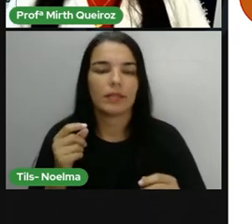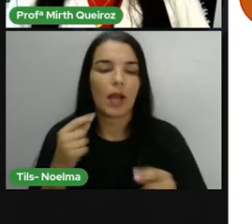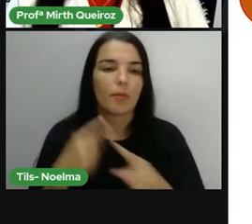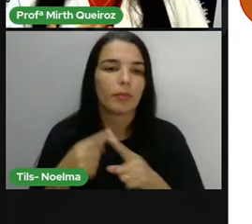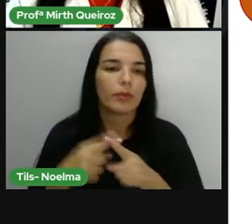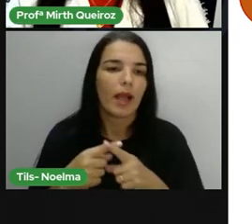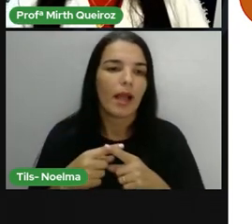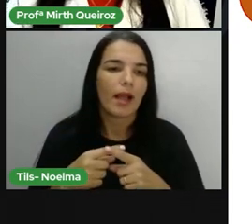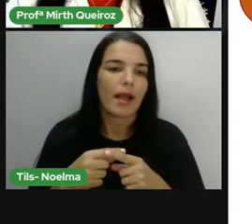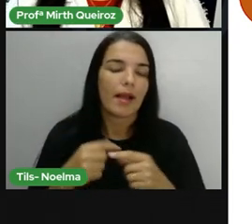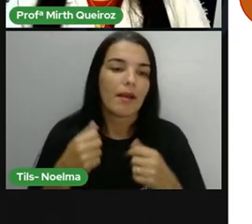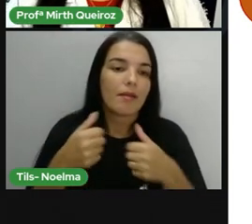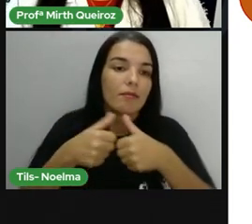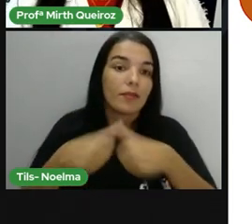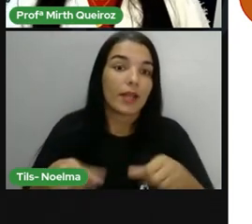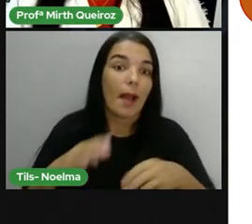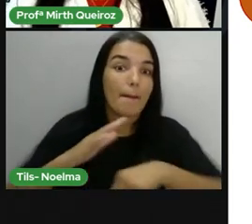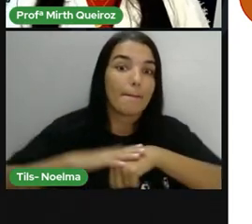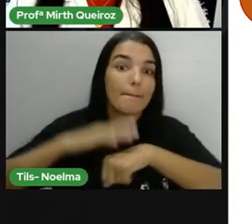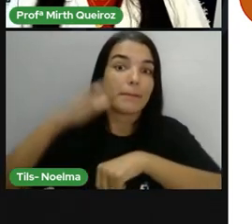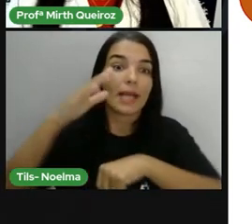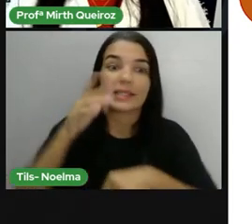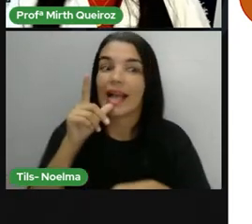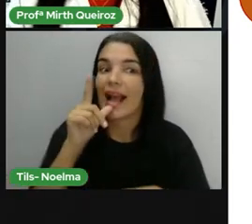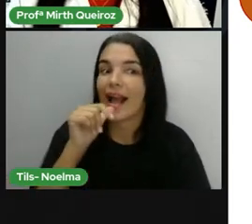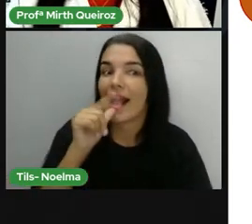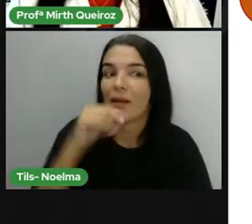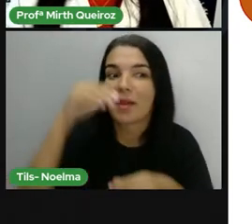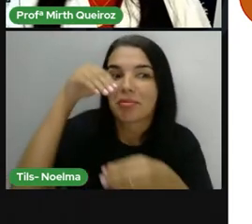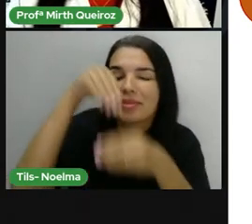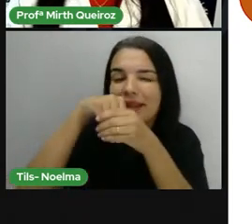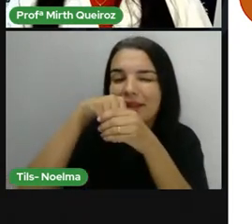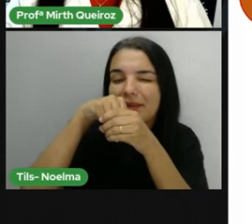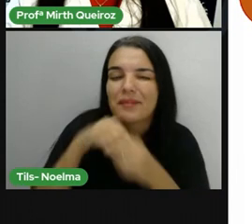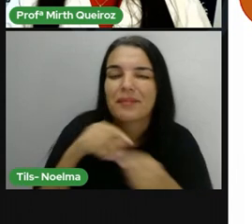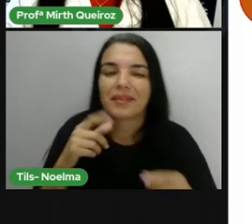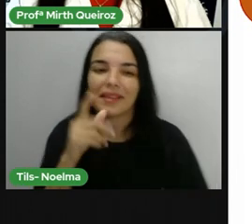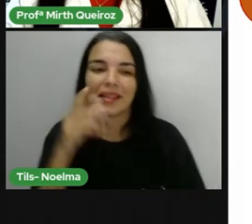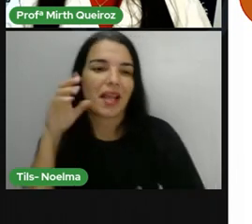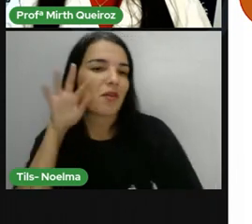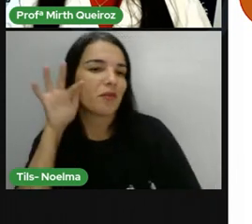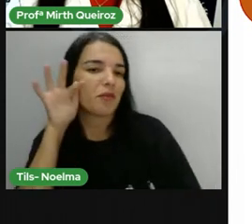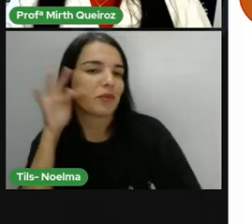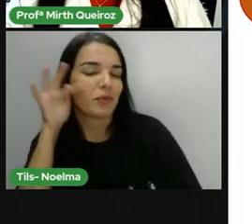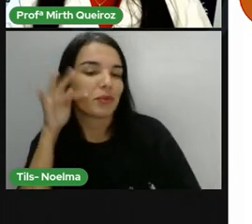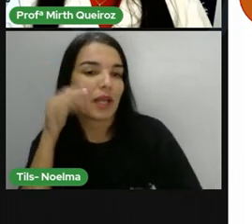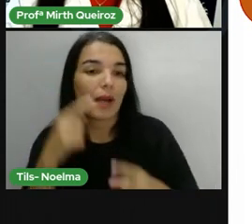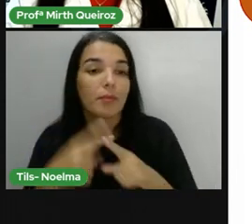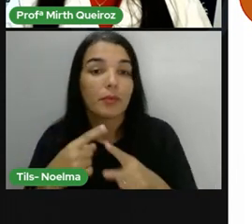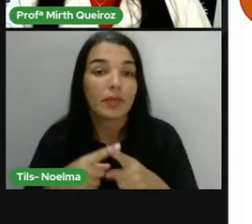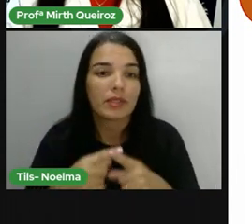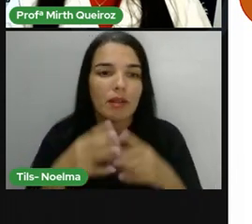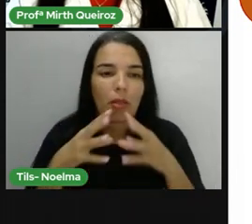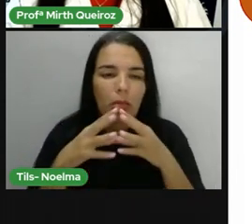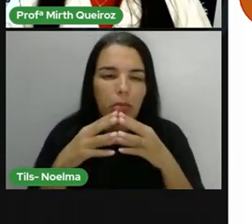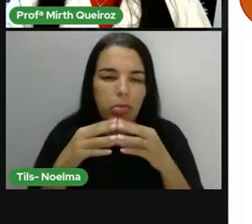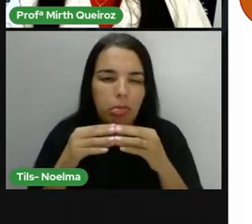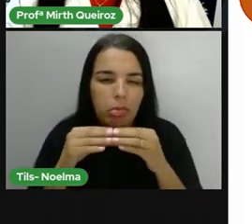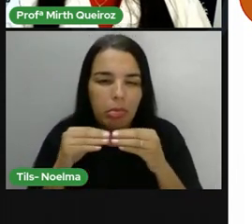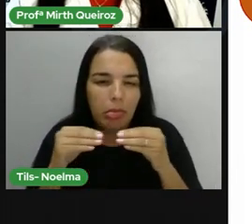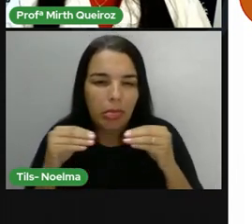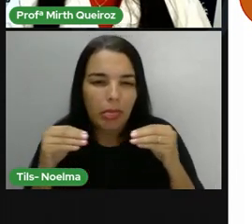facilidade devido a alto teor de água em seus tecidos. Elas se deterioram com grandes